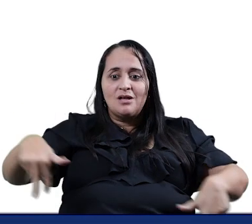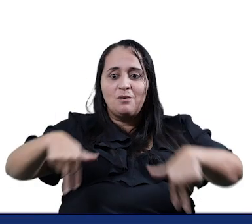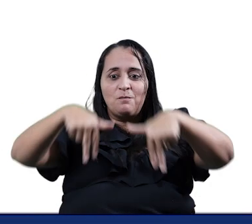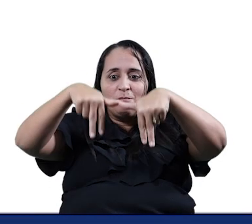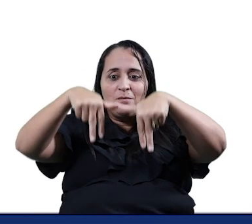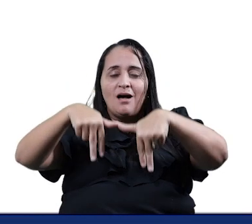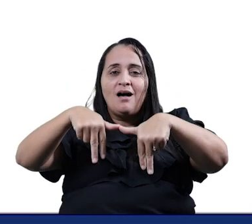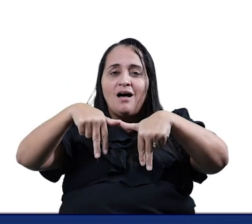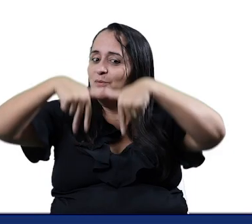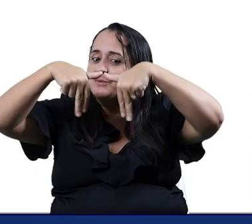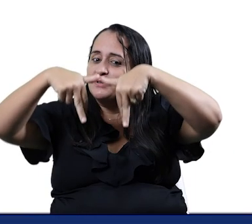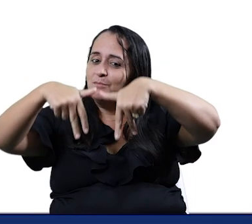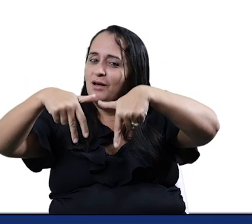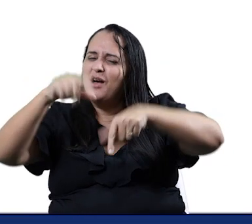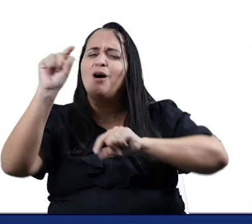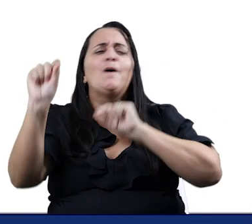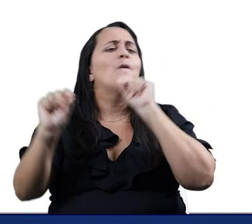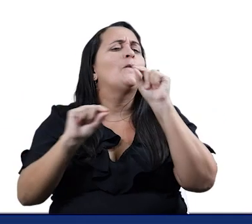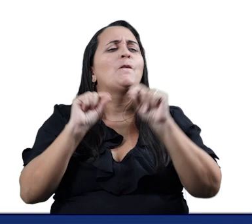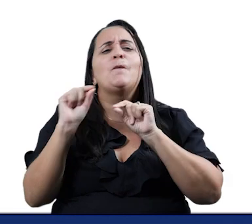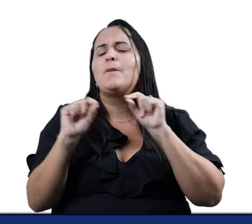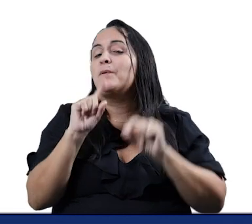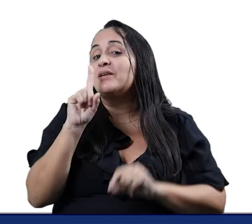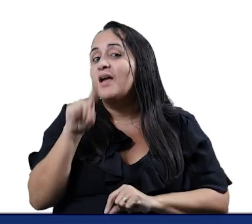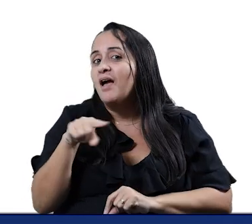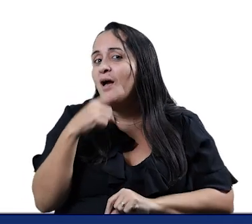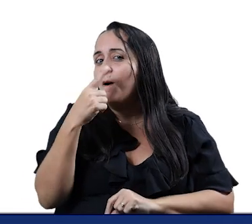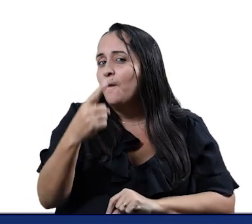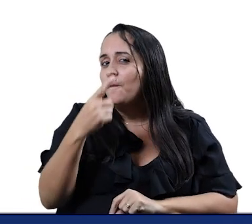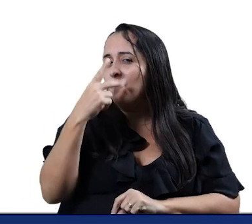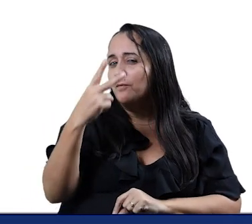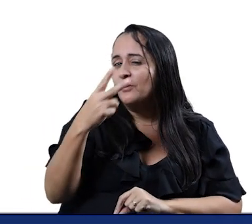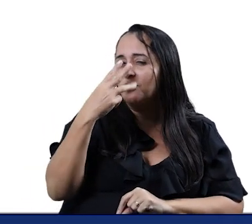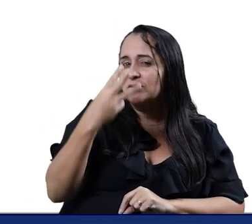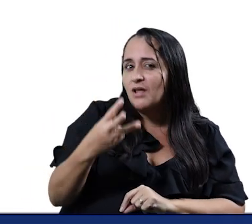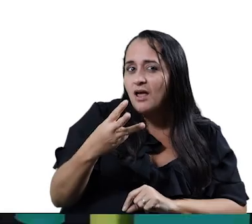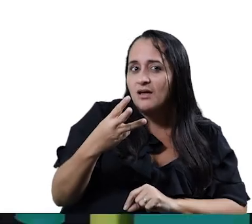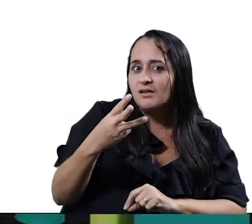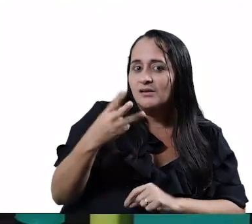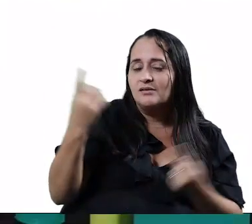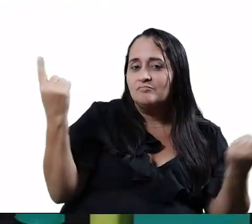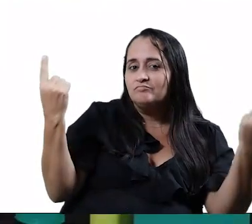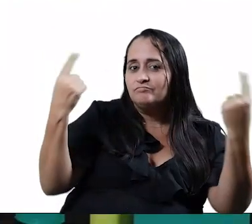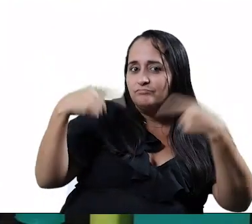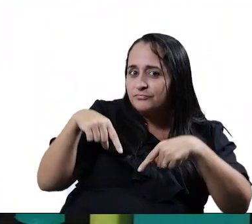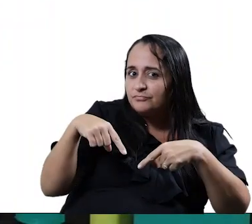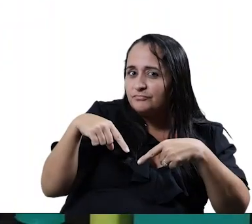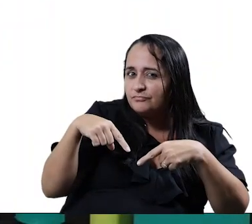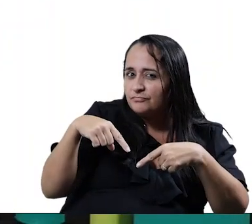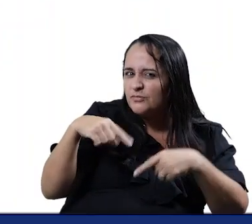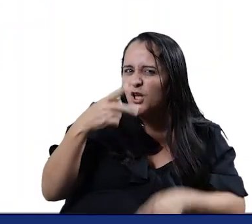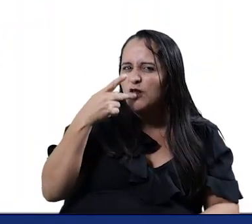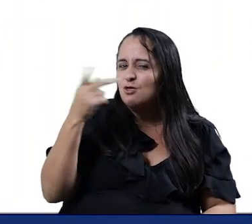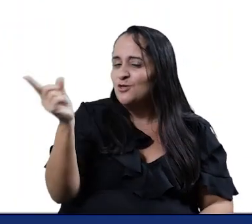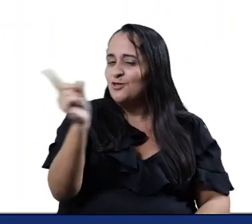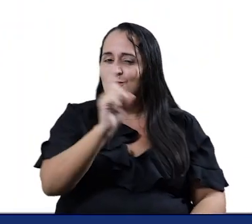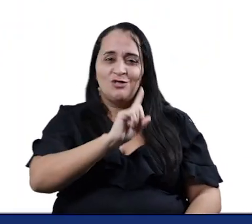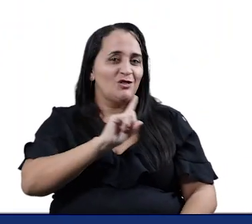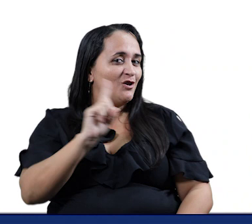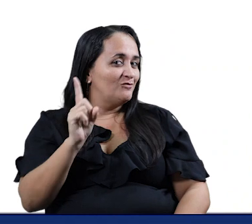O que é o que é? Um, dois, três Vamos para o desafio Não vou te contar o que é